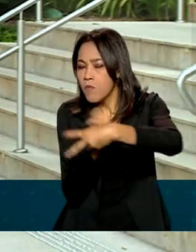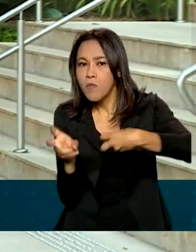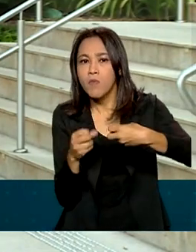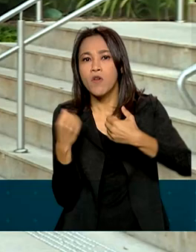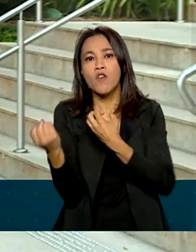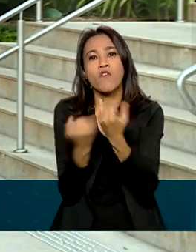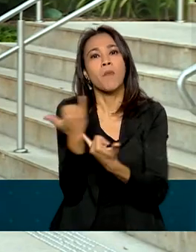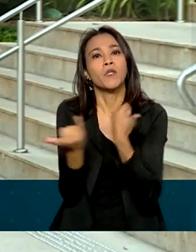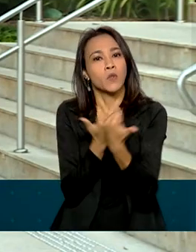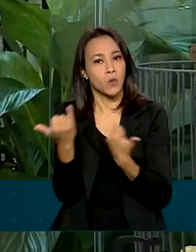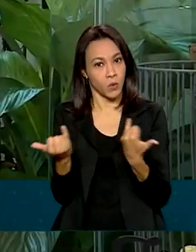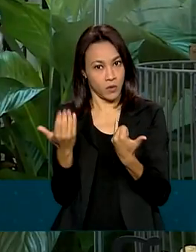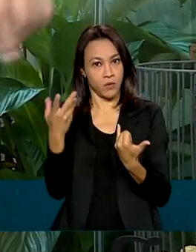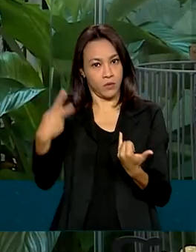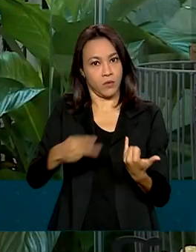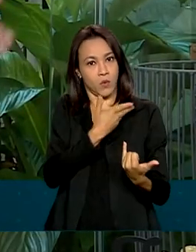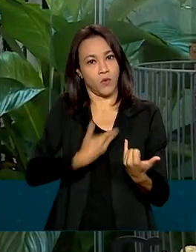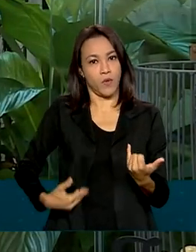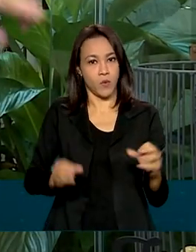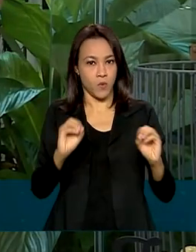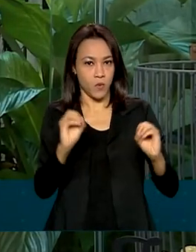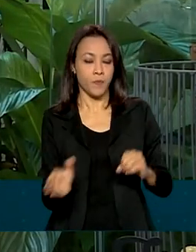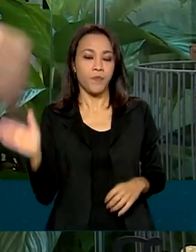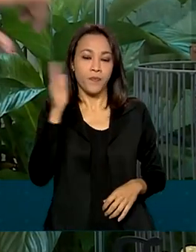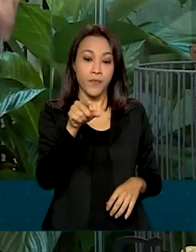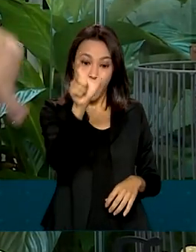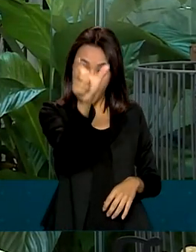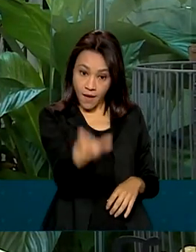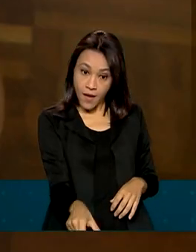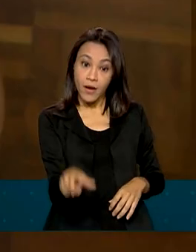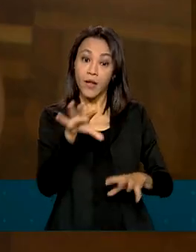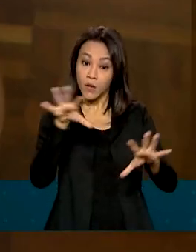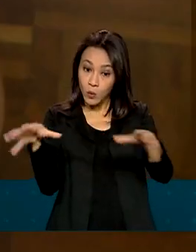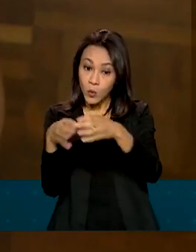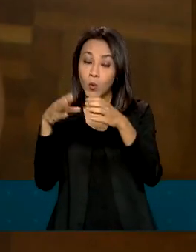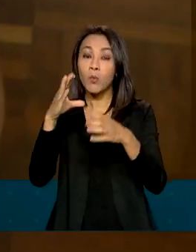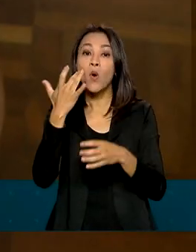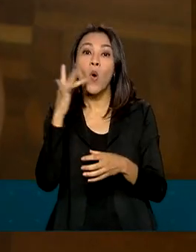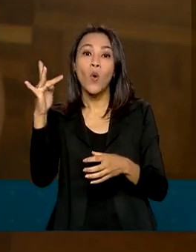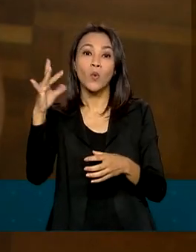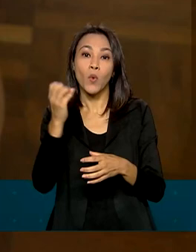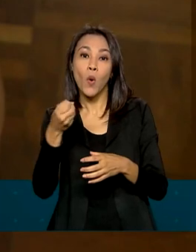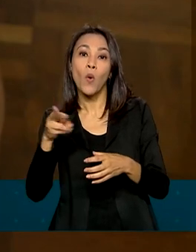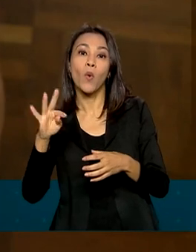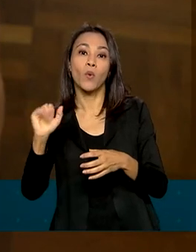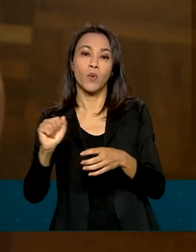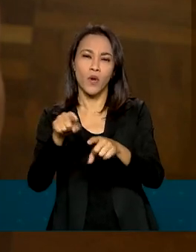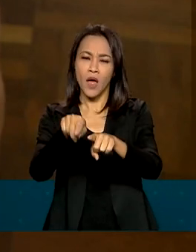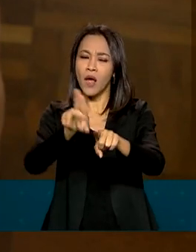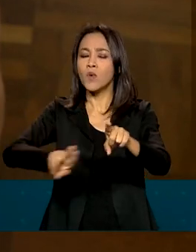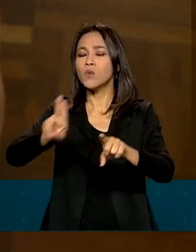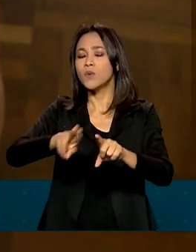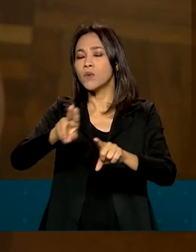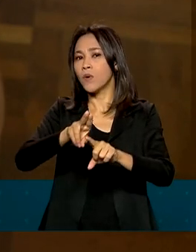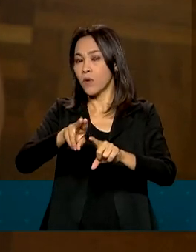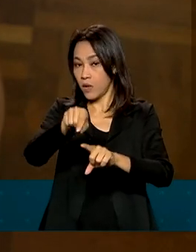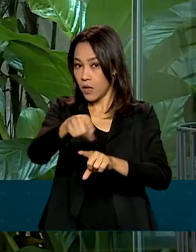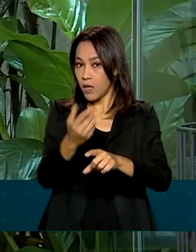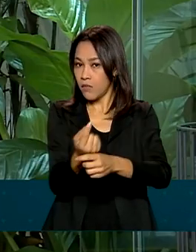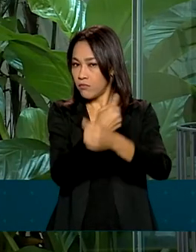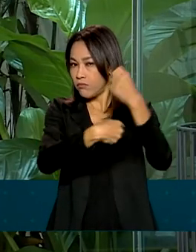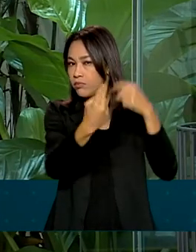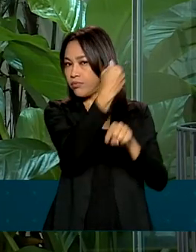órgãos do governo federal. A conta da Amanda já é nível ouro. Ela começou a usar a plataforma em dezembro de 2019.